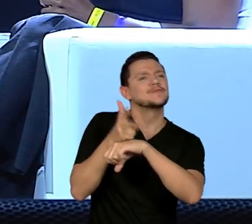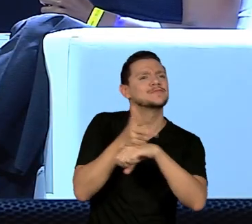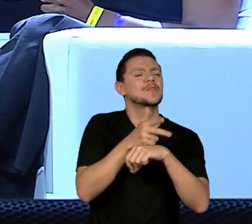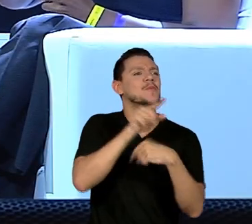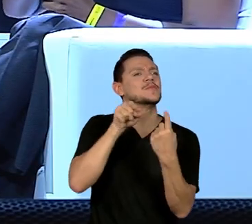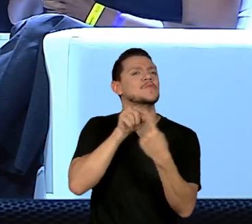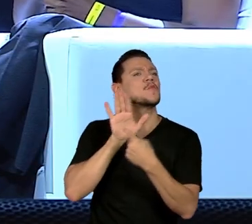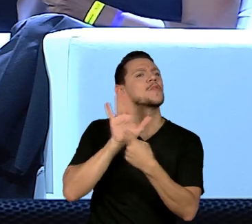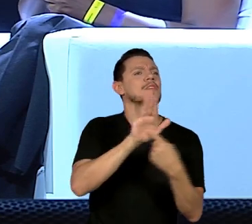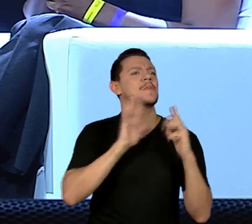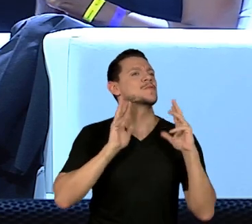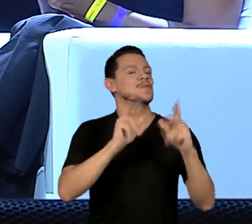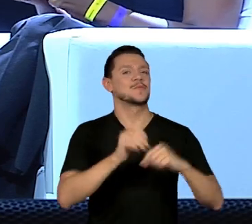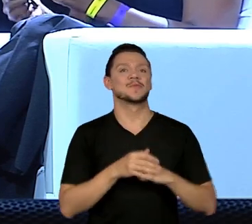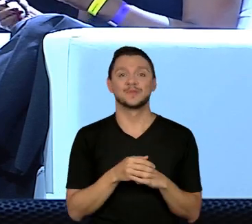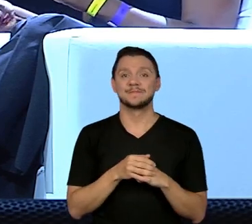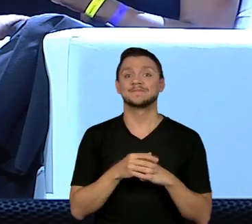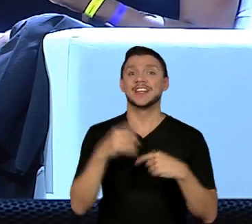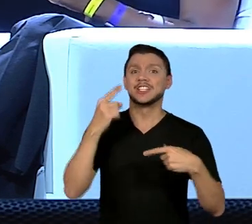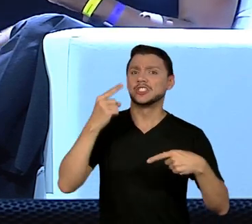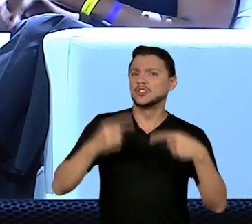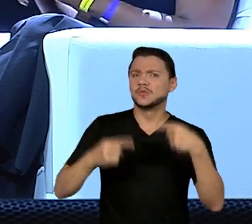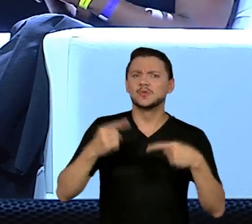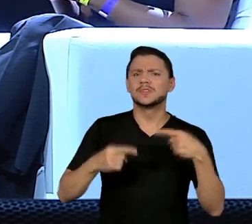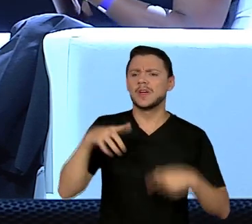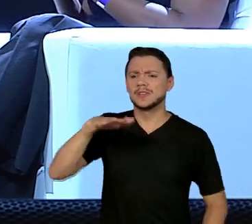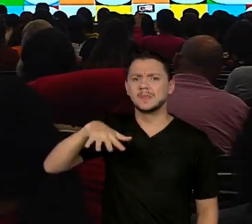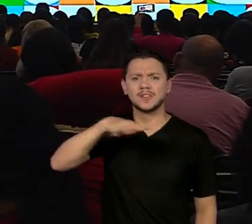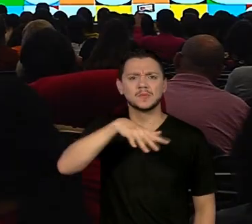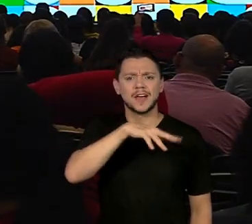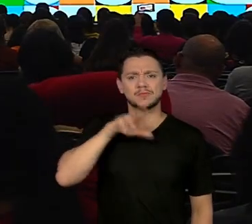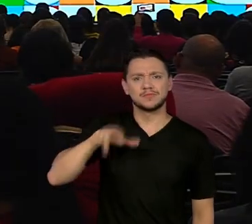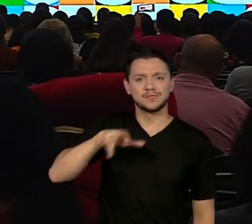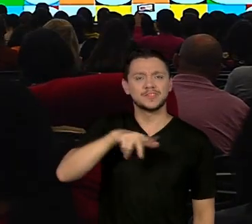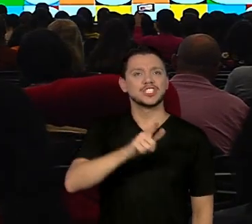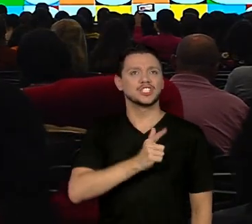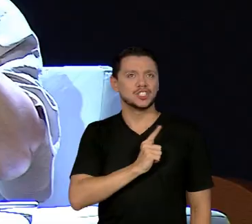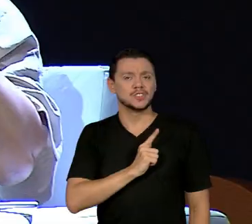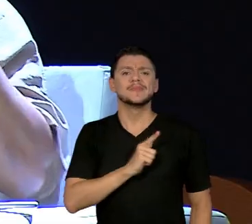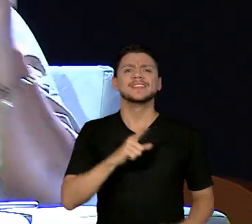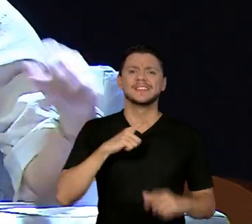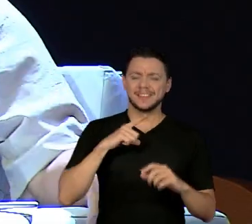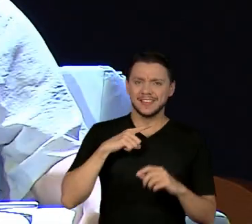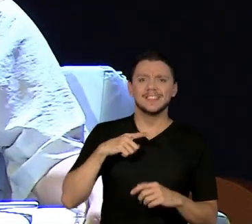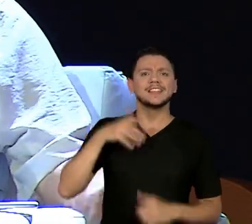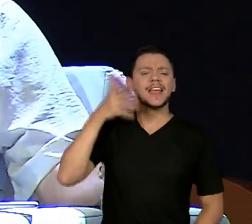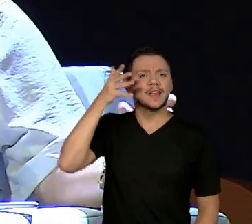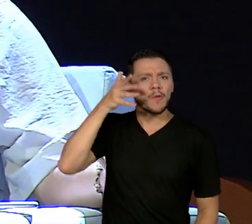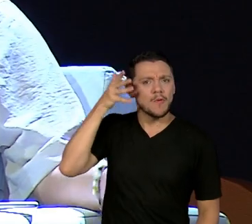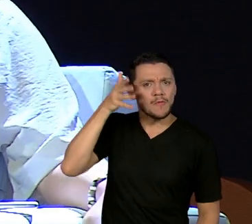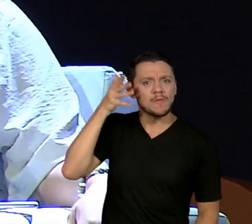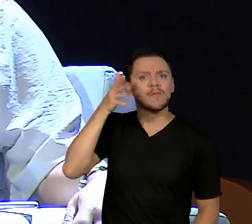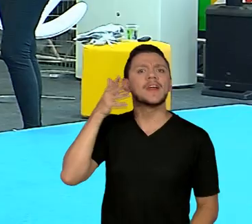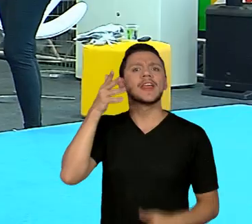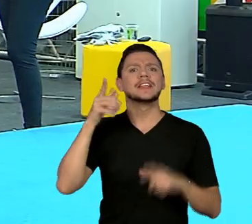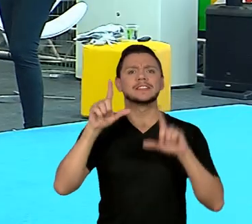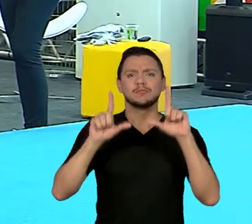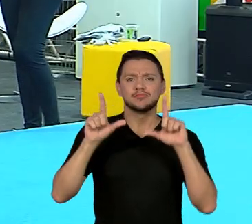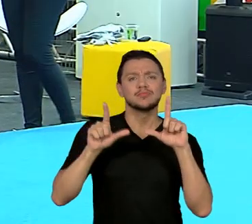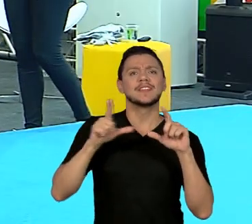oferecidas discussões em diferentes espaços, com conferências, relatos de práticas,